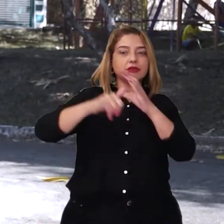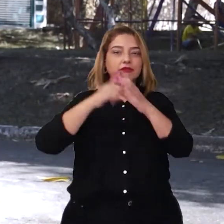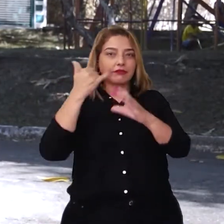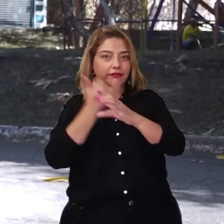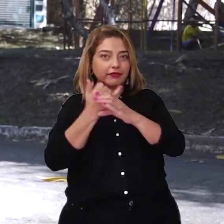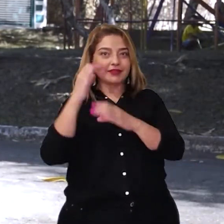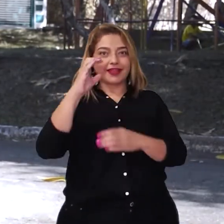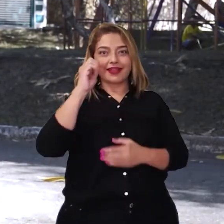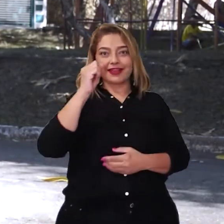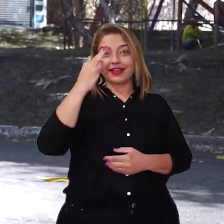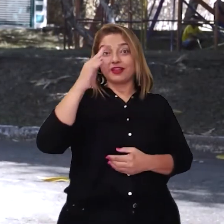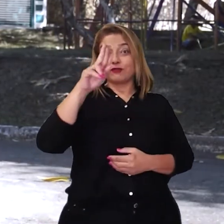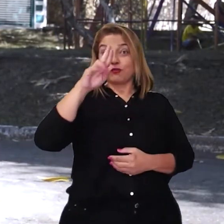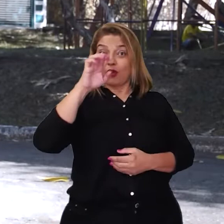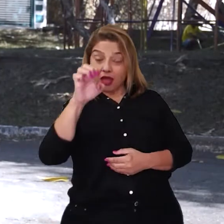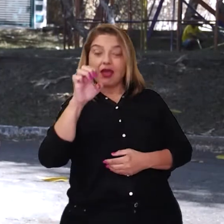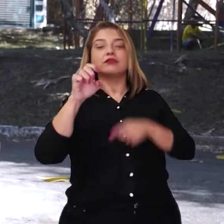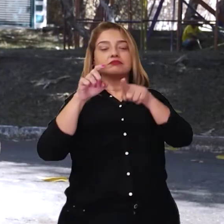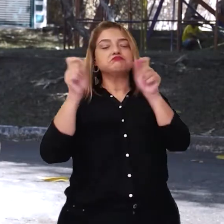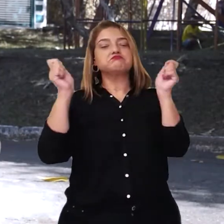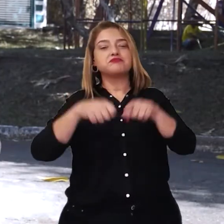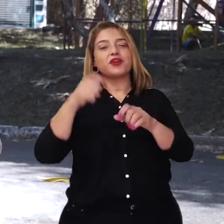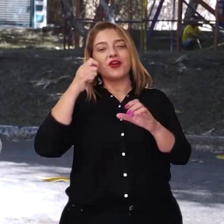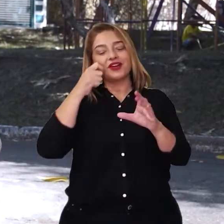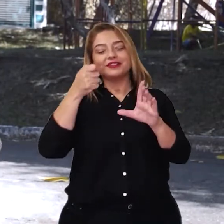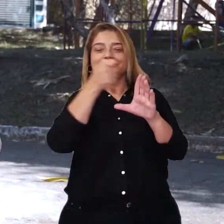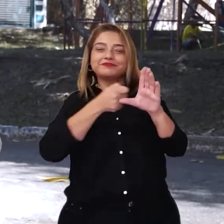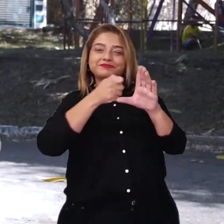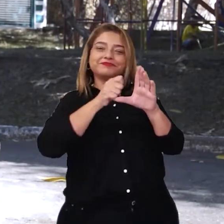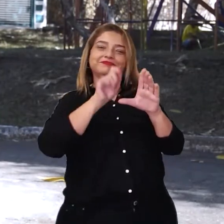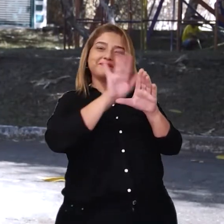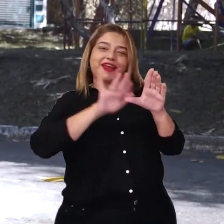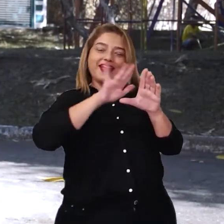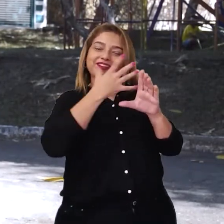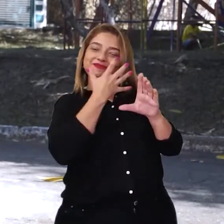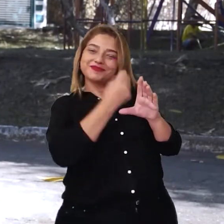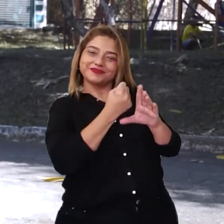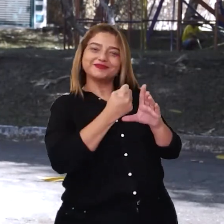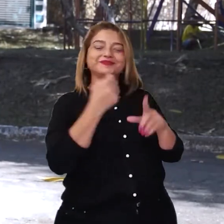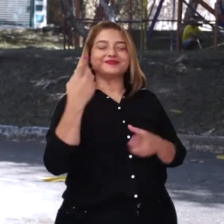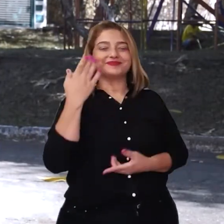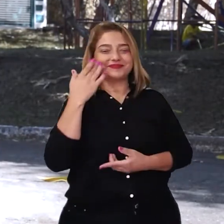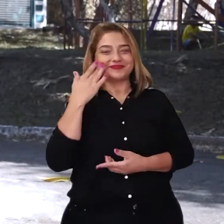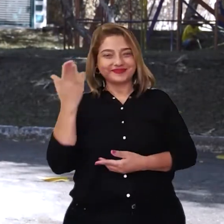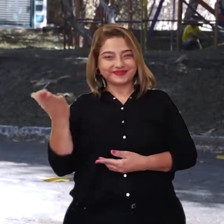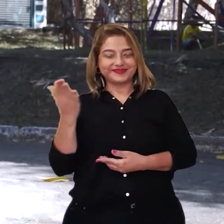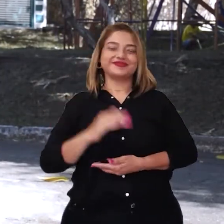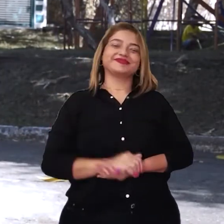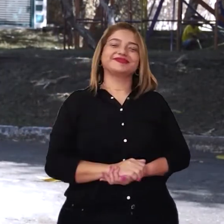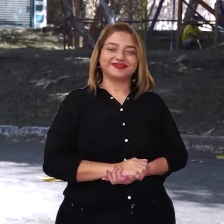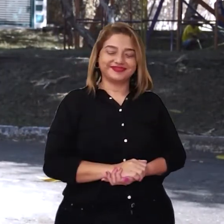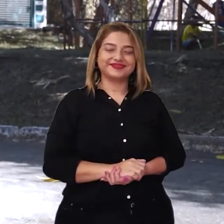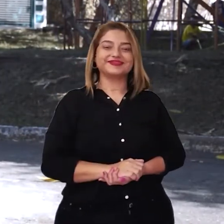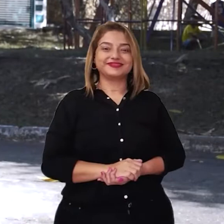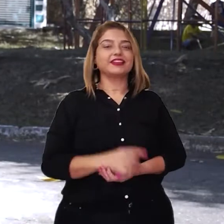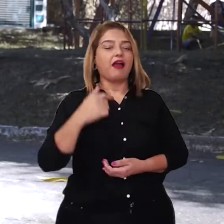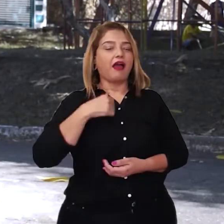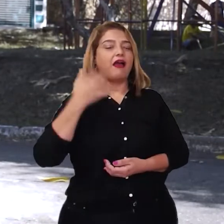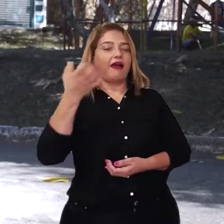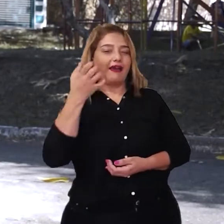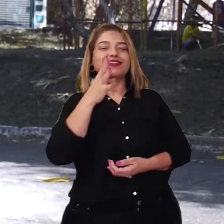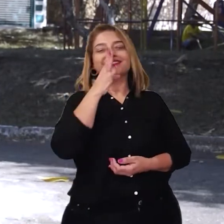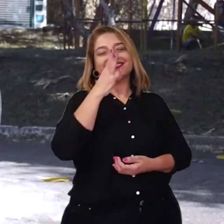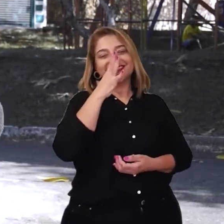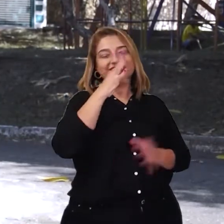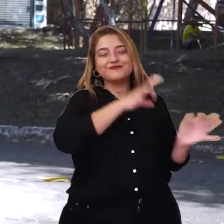das Cafués, é só aproximar a câmera do seu celular, desse QR Code que está aparecendo aí na sua tela. Ah, eu vou lá assistir